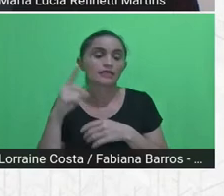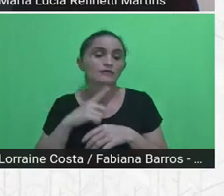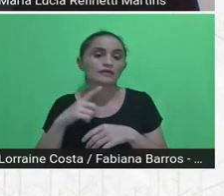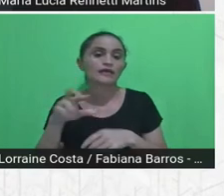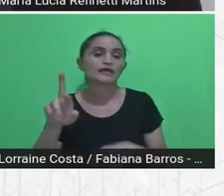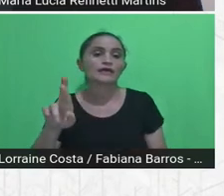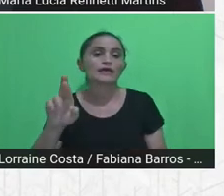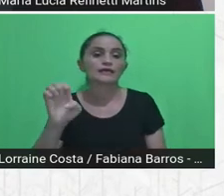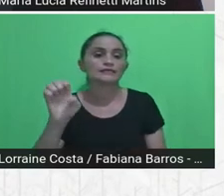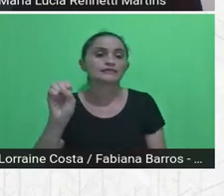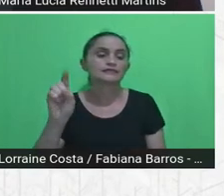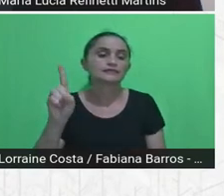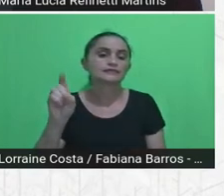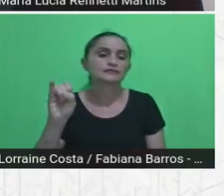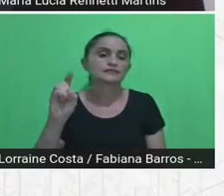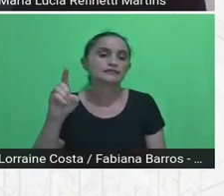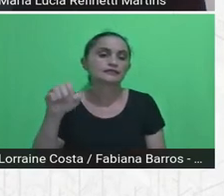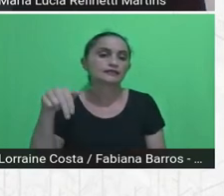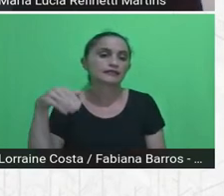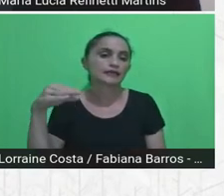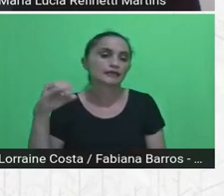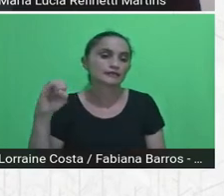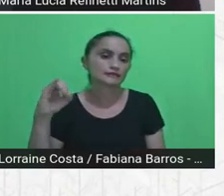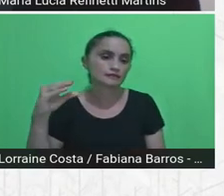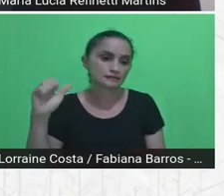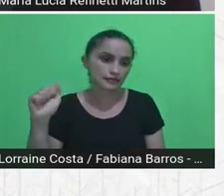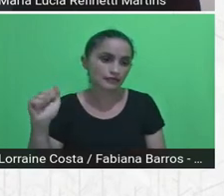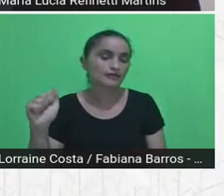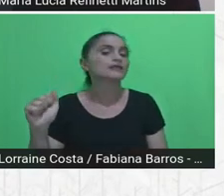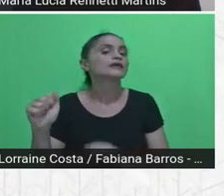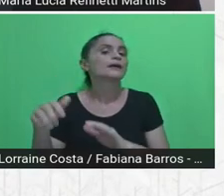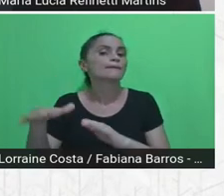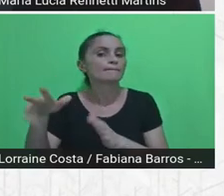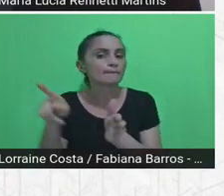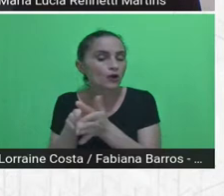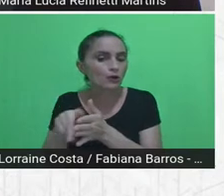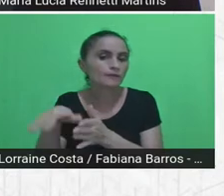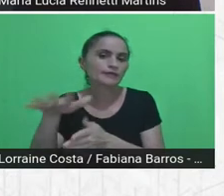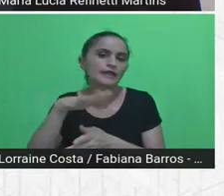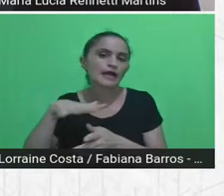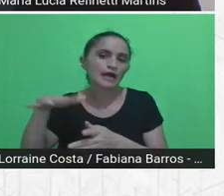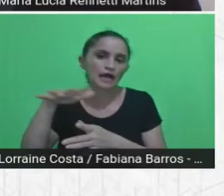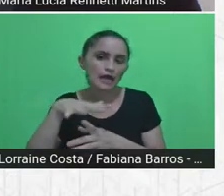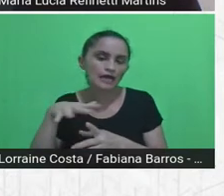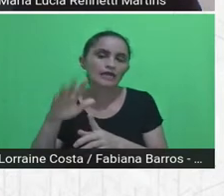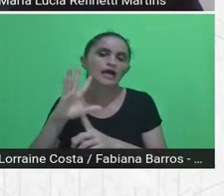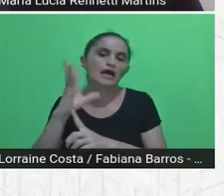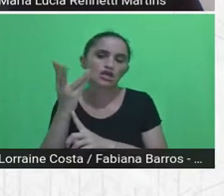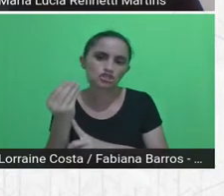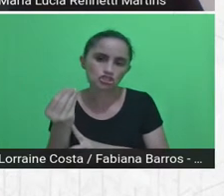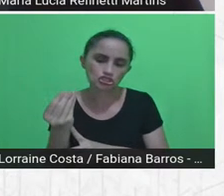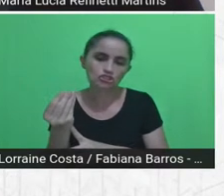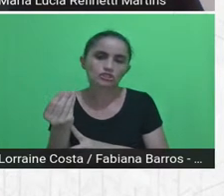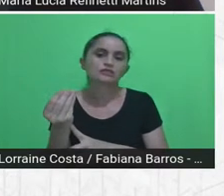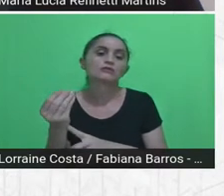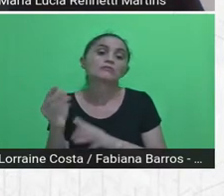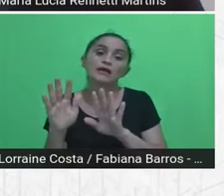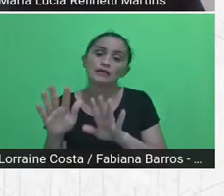outra coisa, mas estão todos sob o grande guarda-chuva da extensão universitária. Pode passar, por favor?